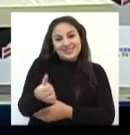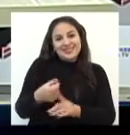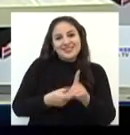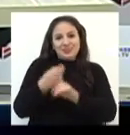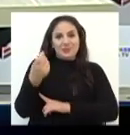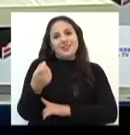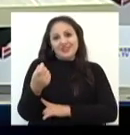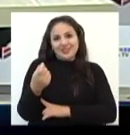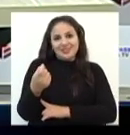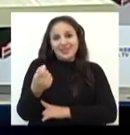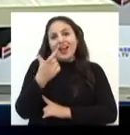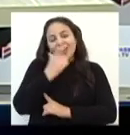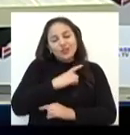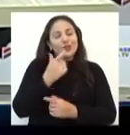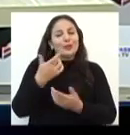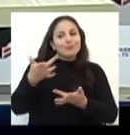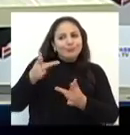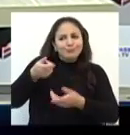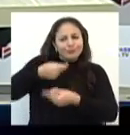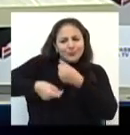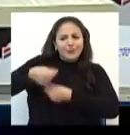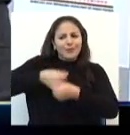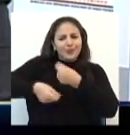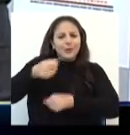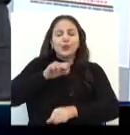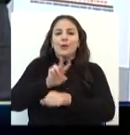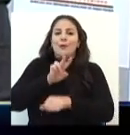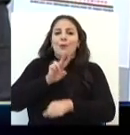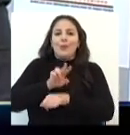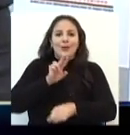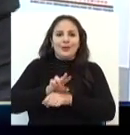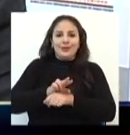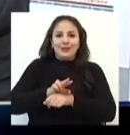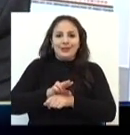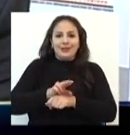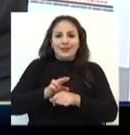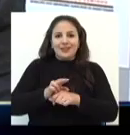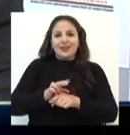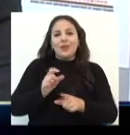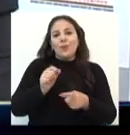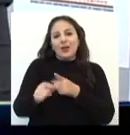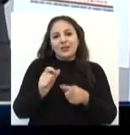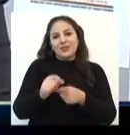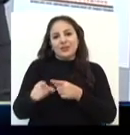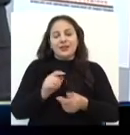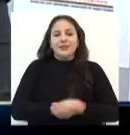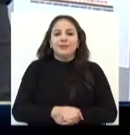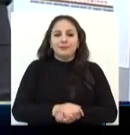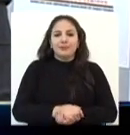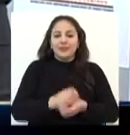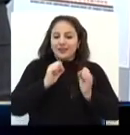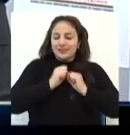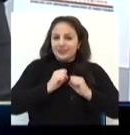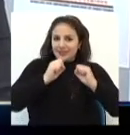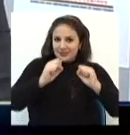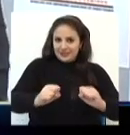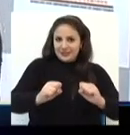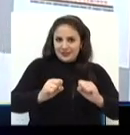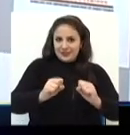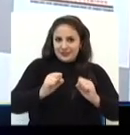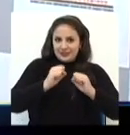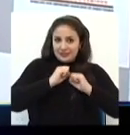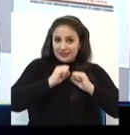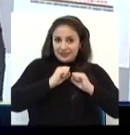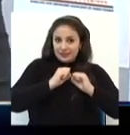de licitação. Então, é um ótimo negociador quem cuida da parte dos aluguéis do município. A Secretaria de Segurança, o empreendedor